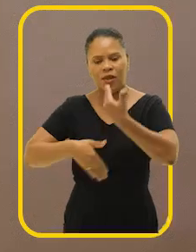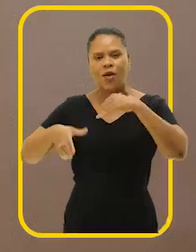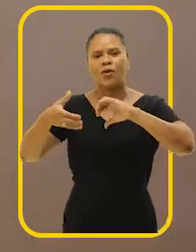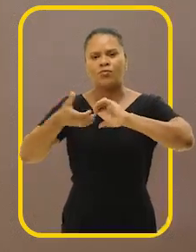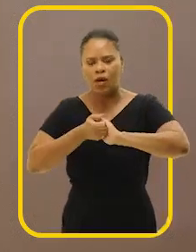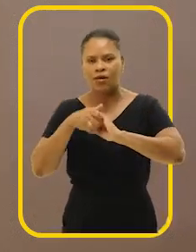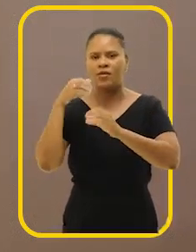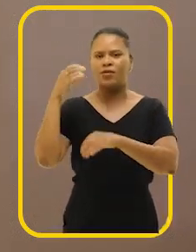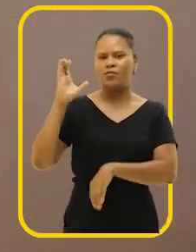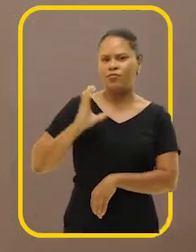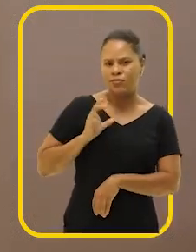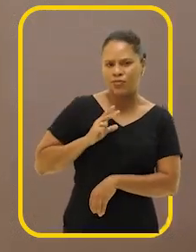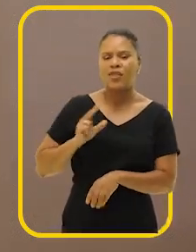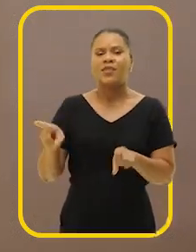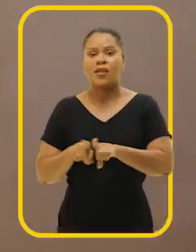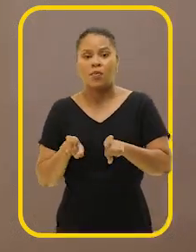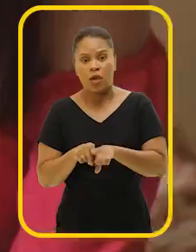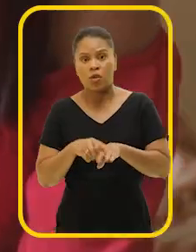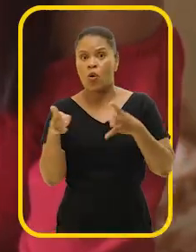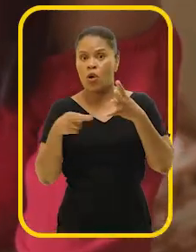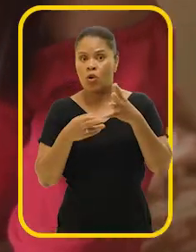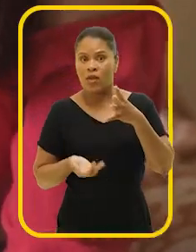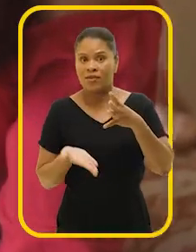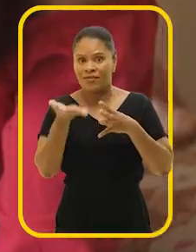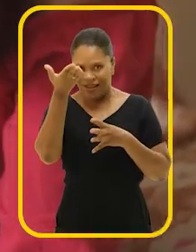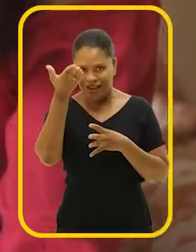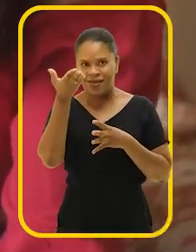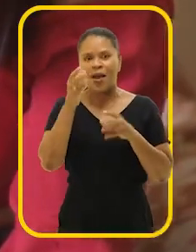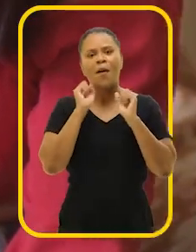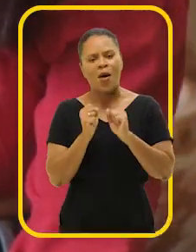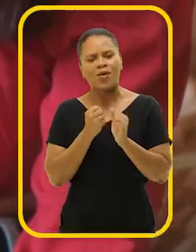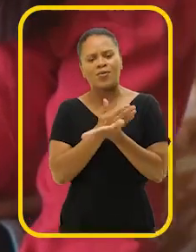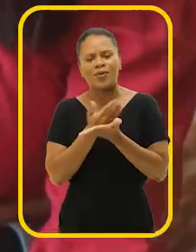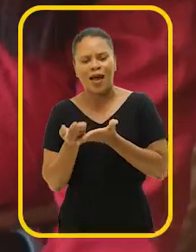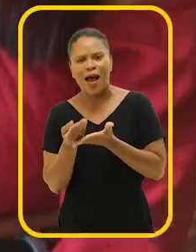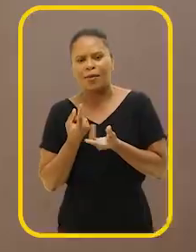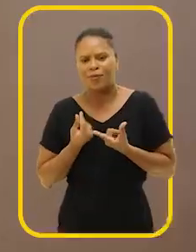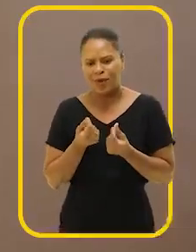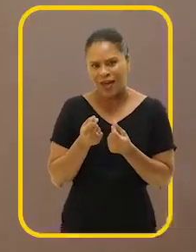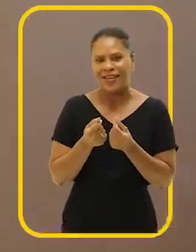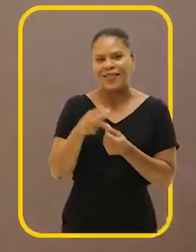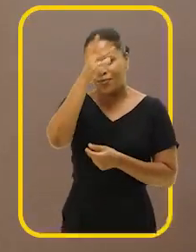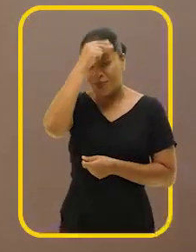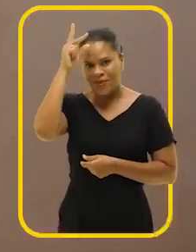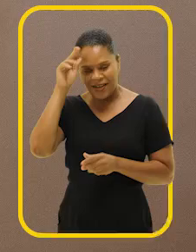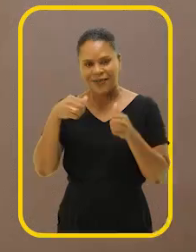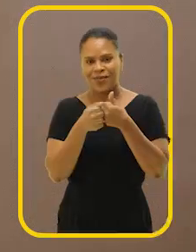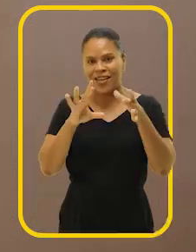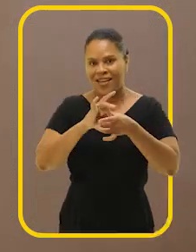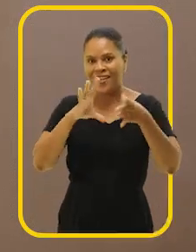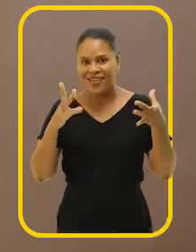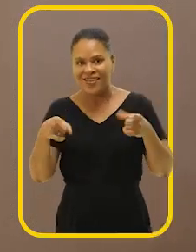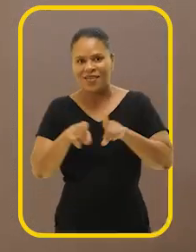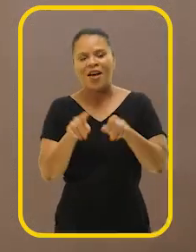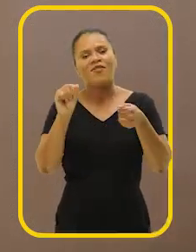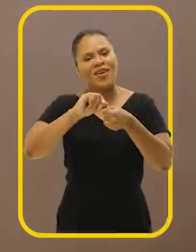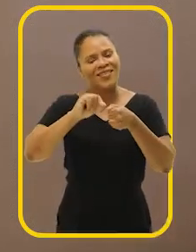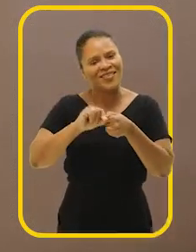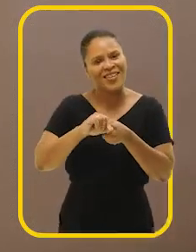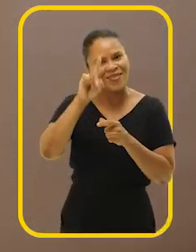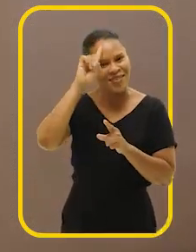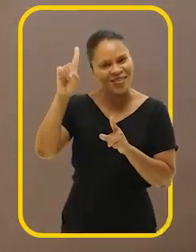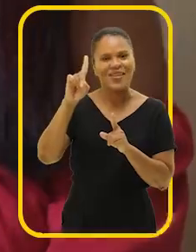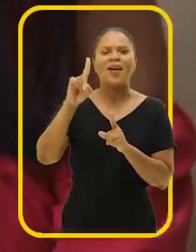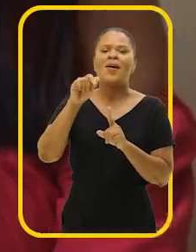a gente consegue fazer com que o recurso sobre pra poder investir no passe livre estudantil. É assim que a gente vai fazer a partir do dia 1º de